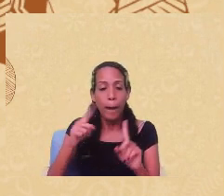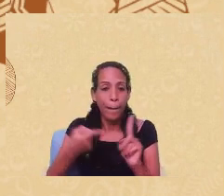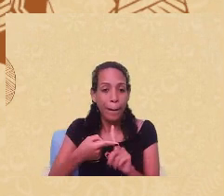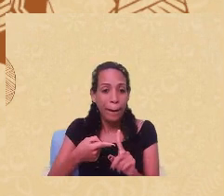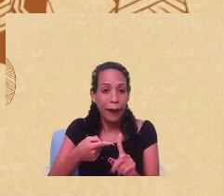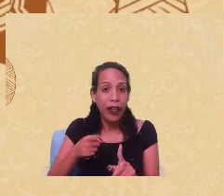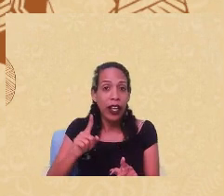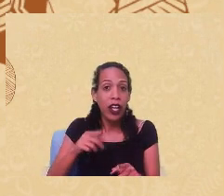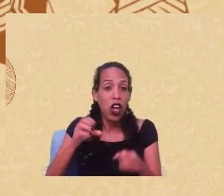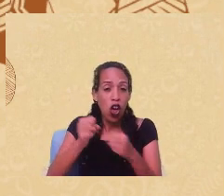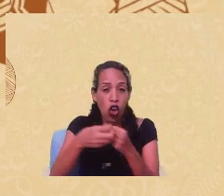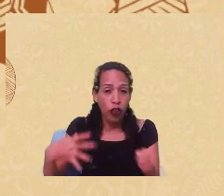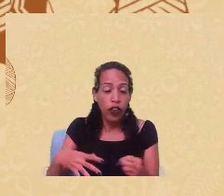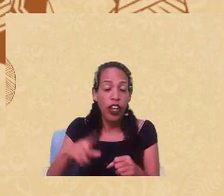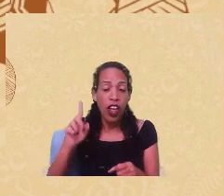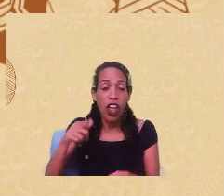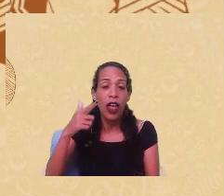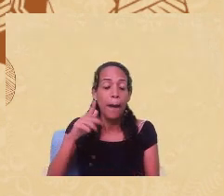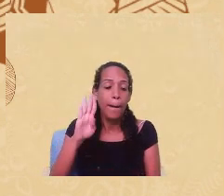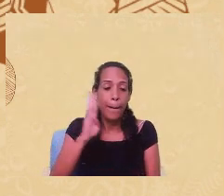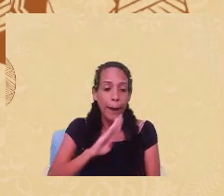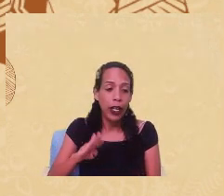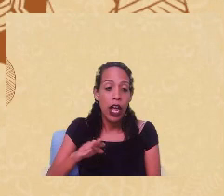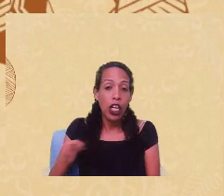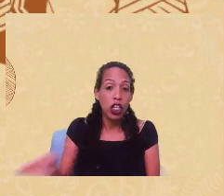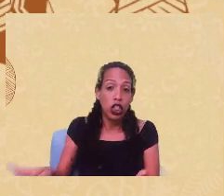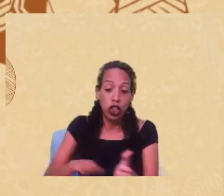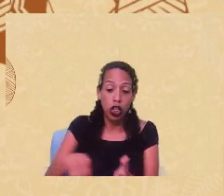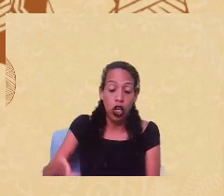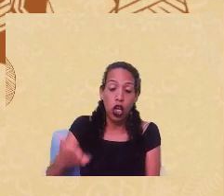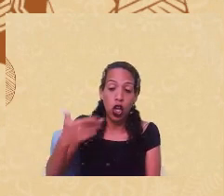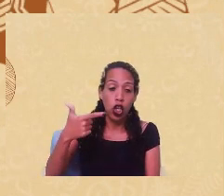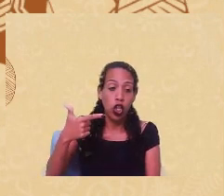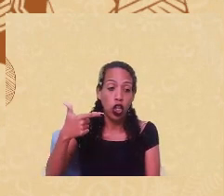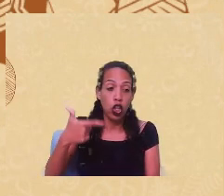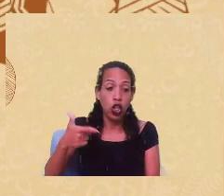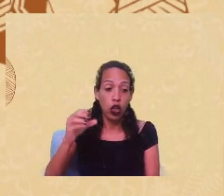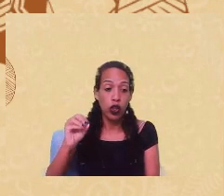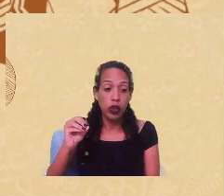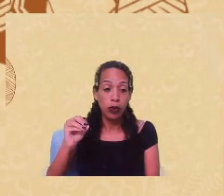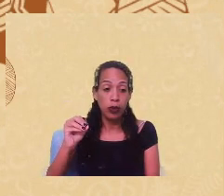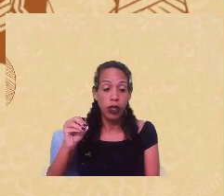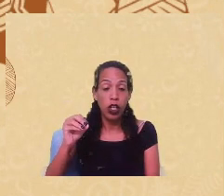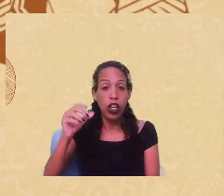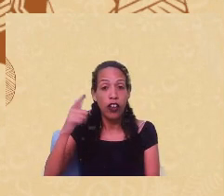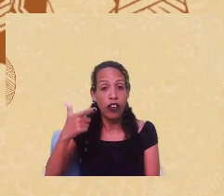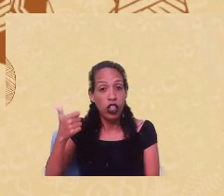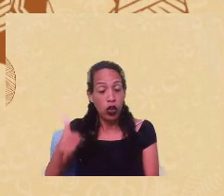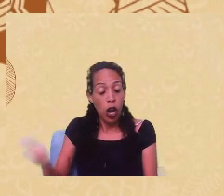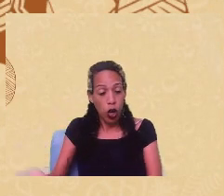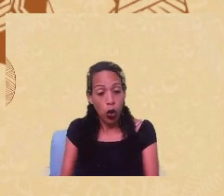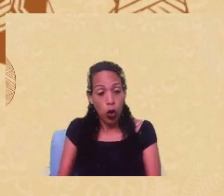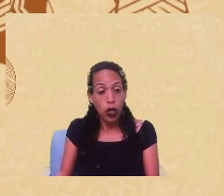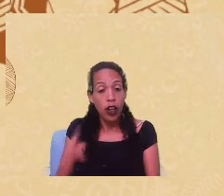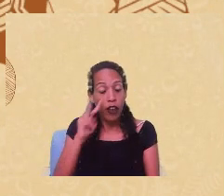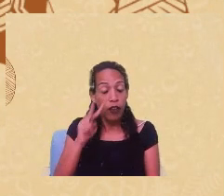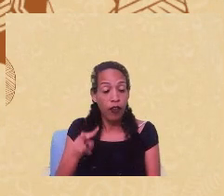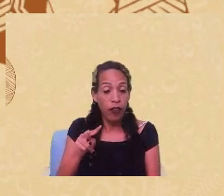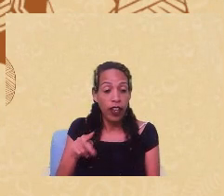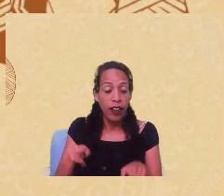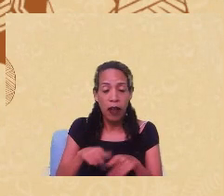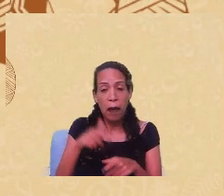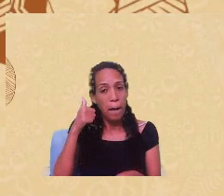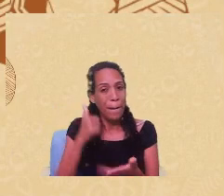E aí, quando a gente vai para 2021, a situação não melhora, né? Pelo contrário. A gente vai ver, e aí esse dado, né,